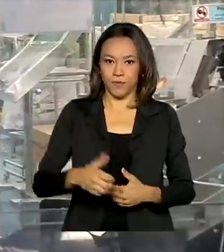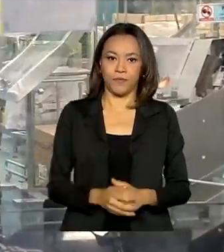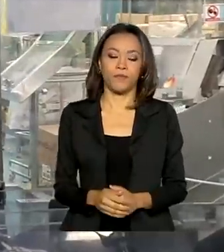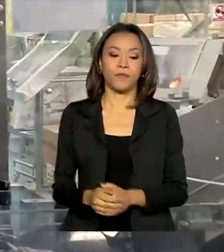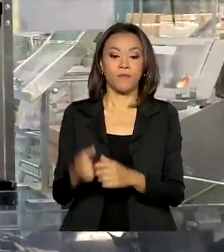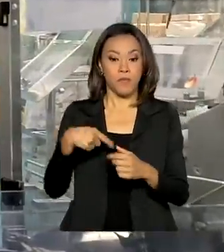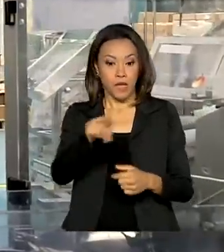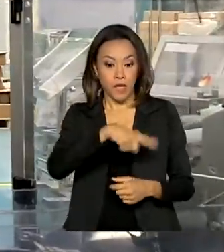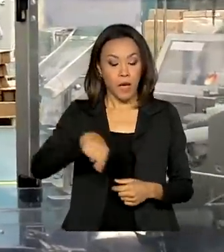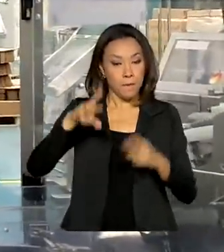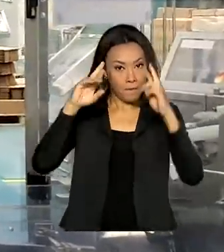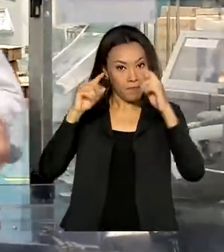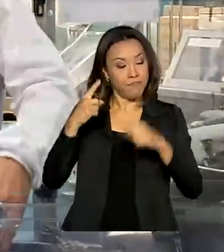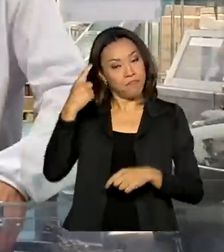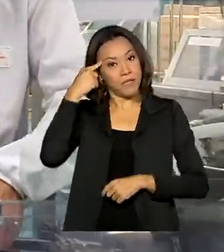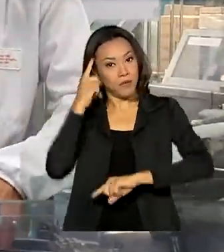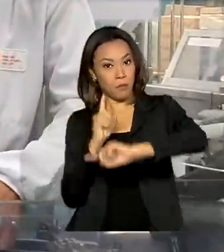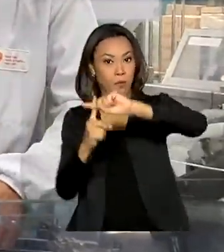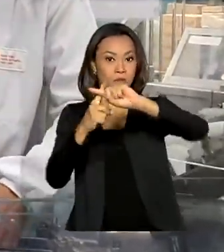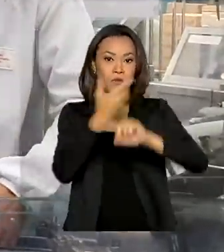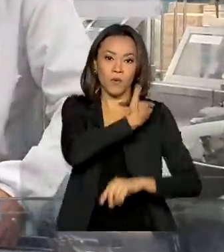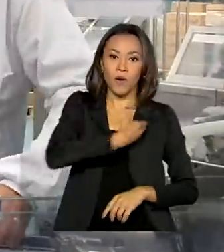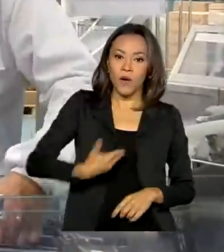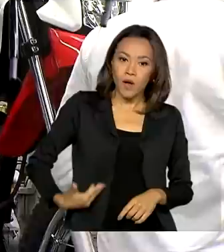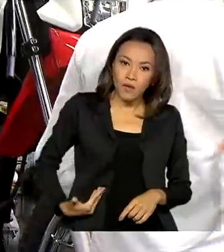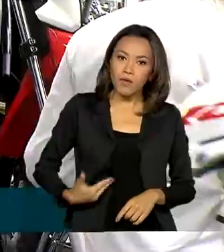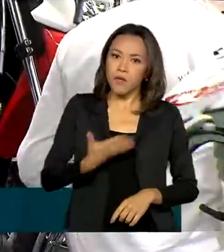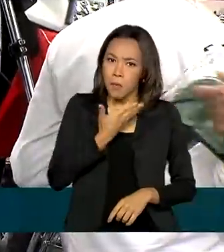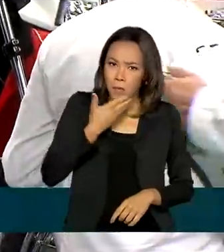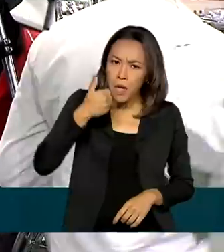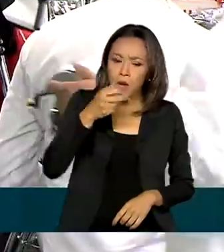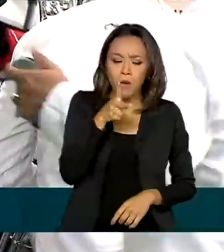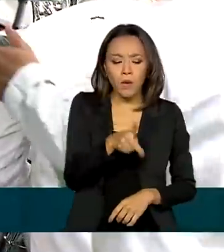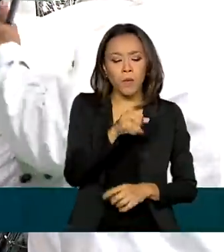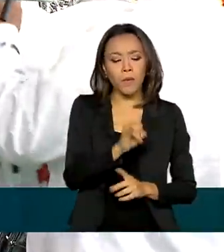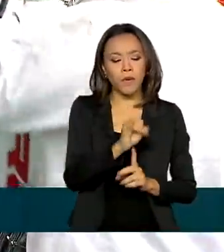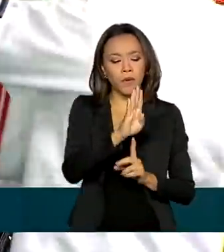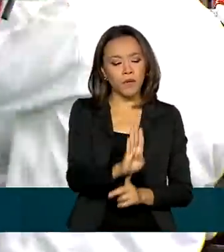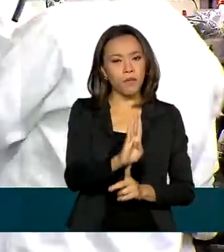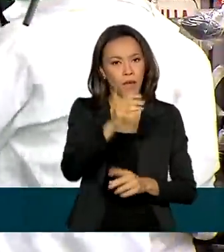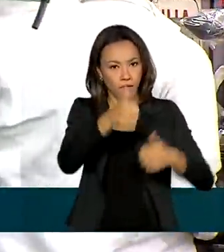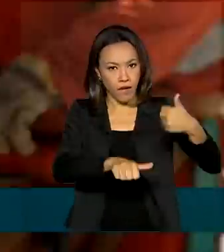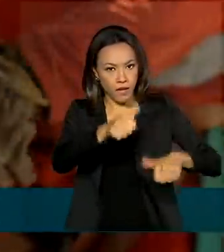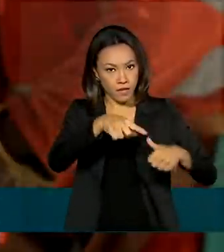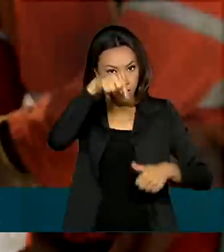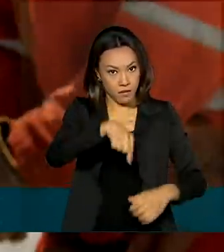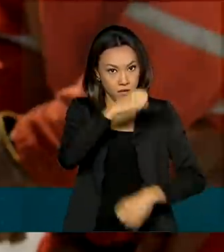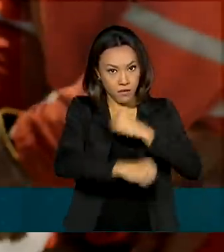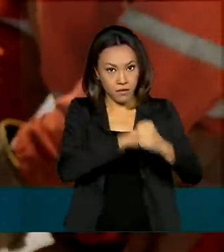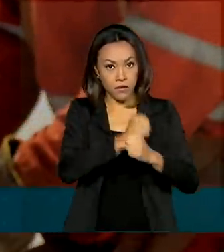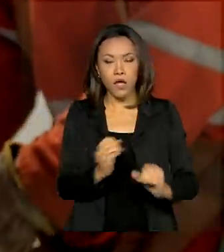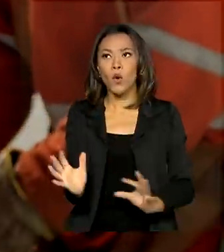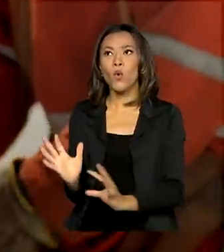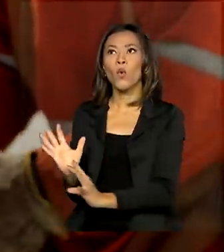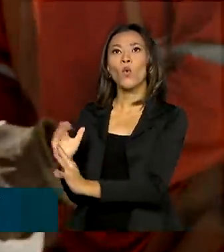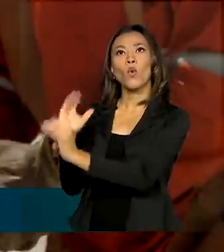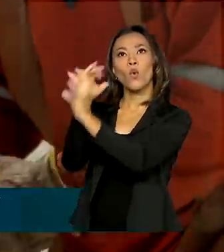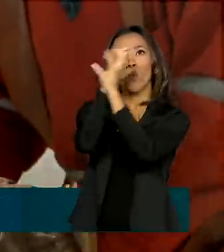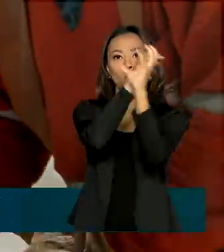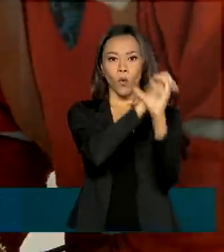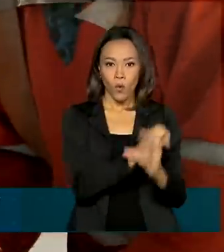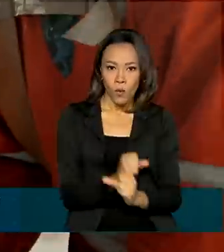Otimista, o governo melhorou a estimativa do PIB para este ano. A soma de todas as riquezas